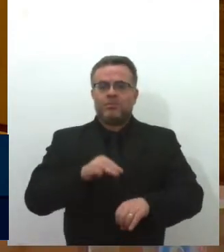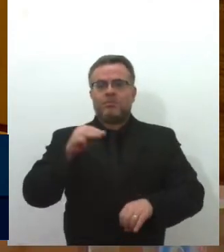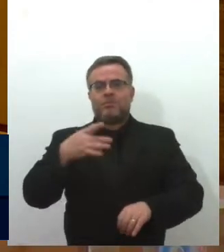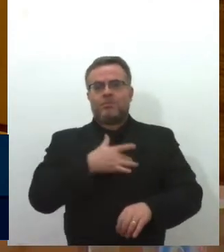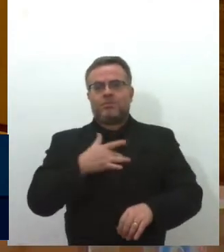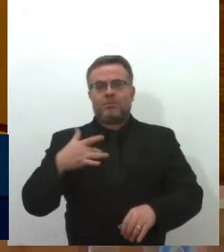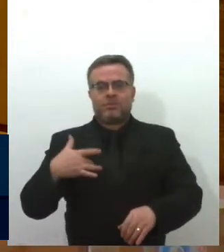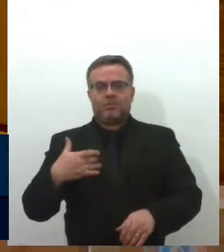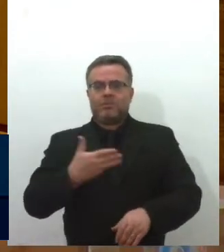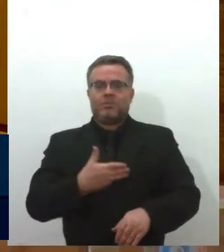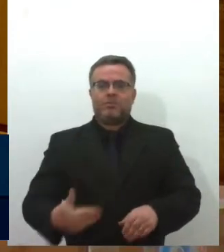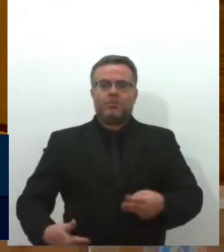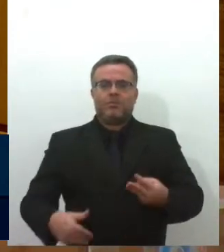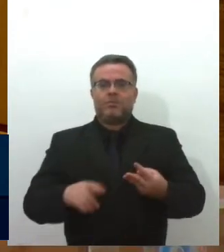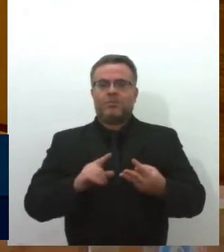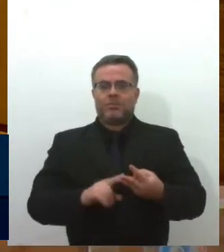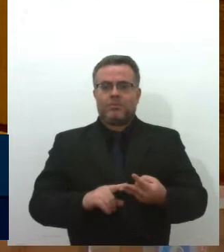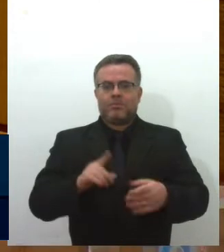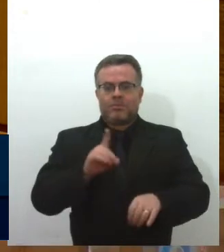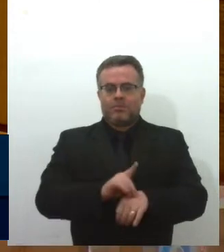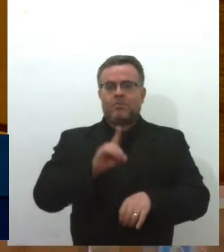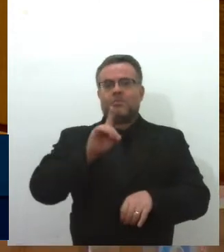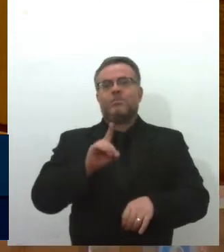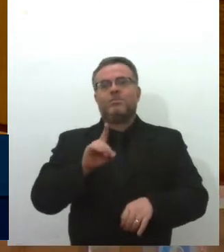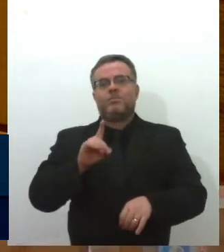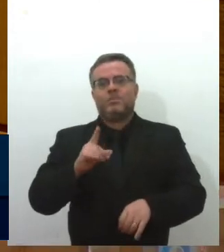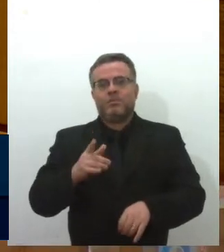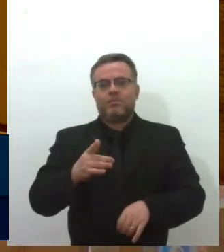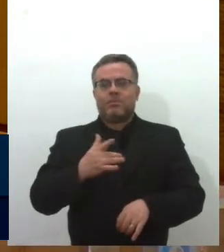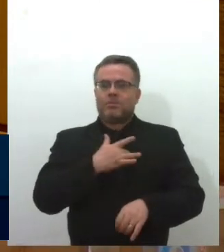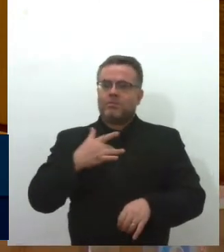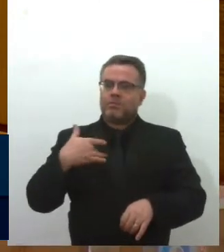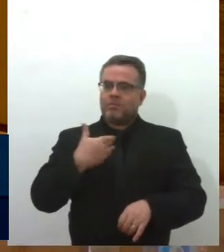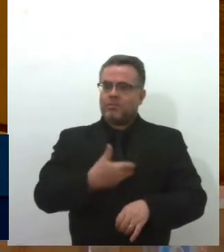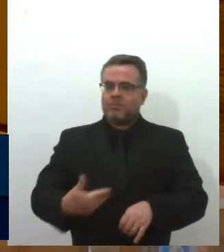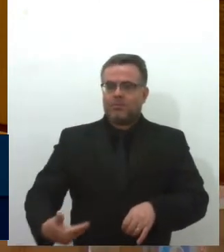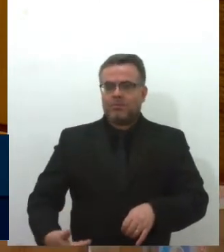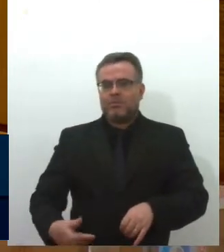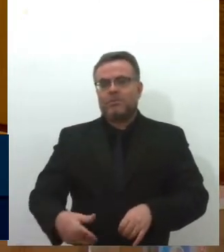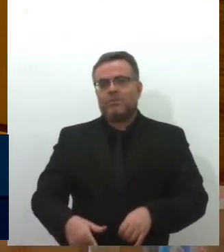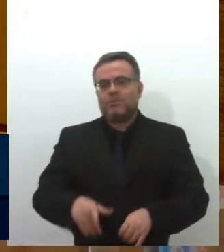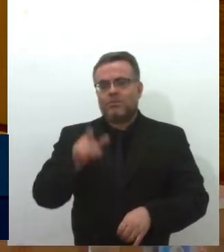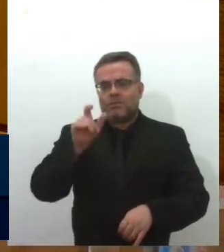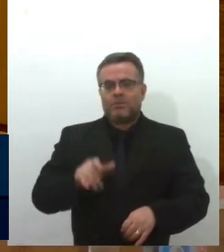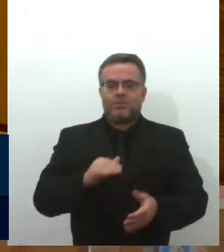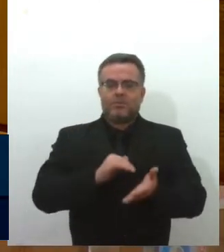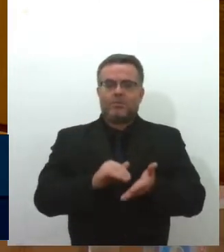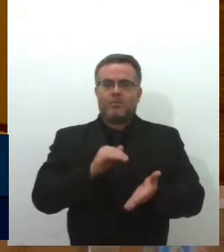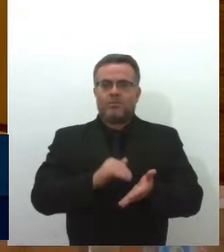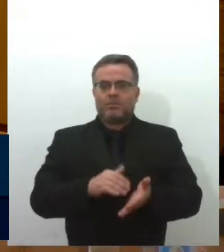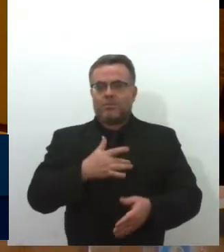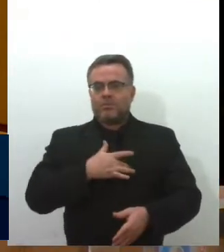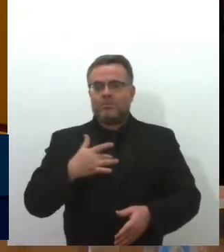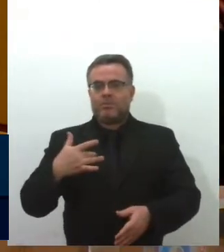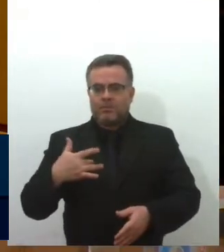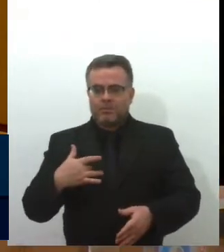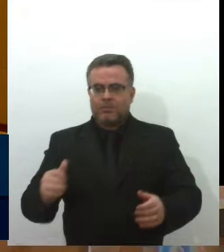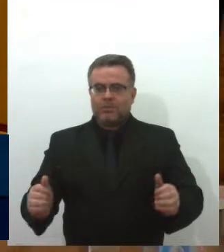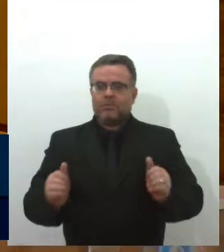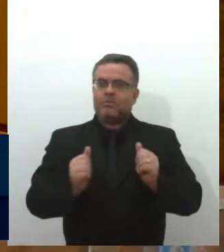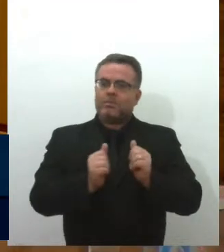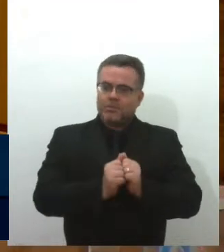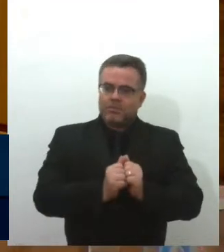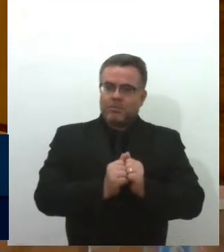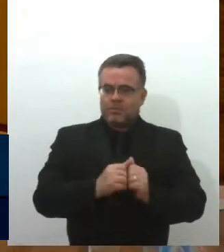pública e tem doutorado em saúde pública. E é o secretário de saúde que, junto com o prefeito